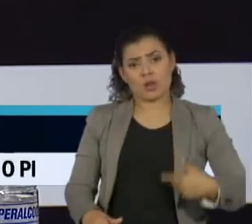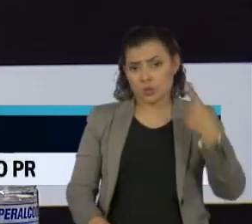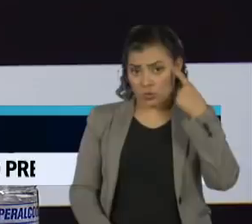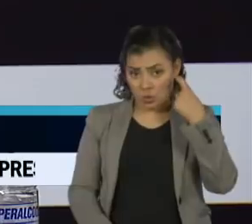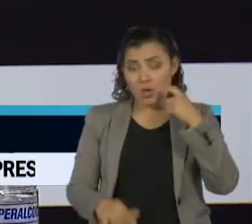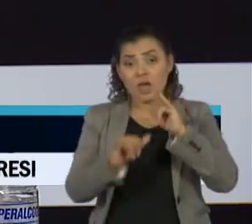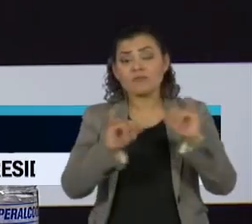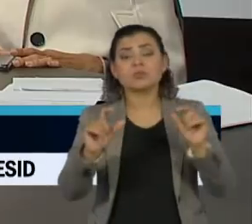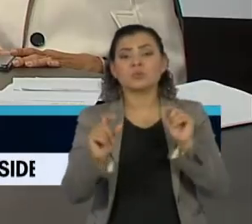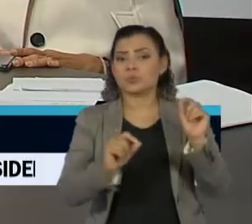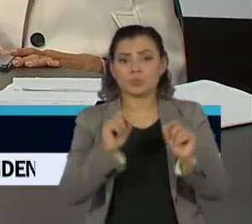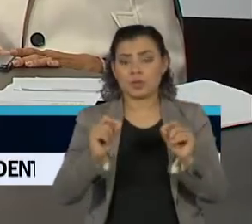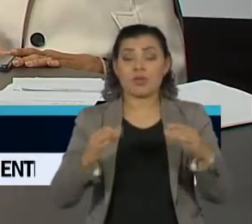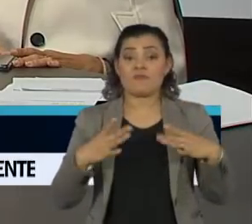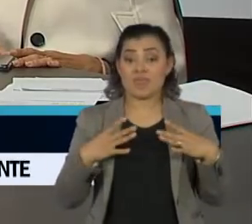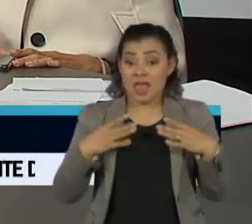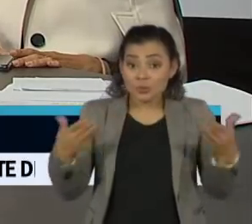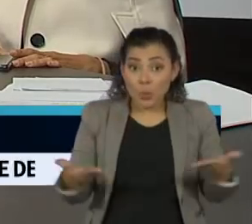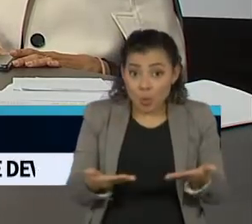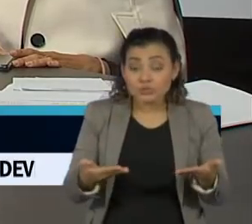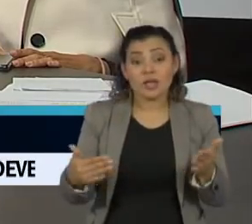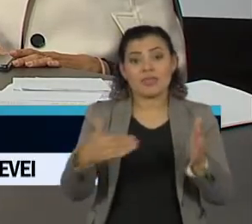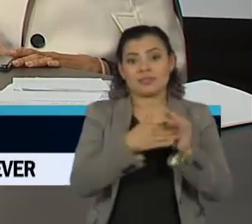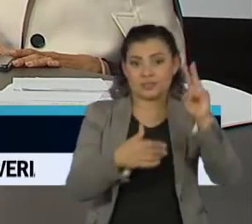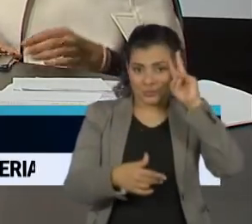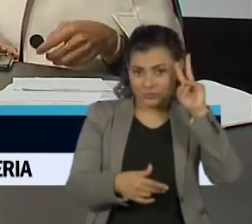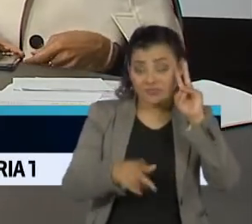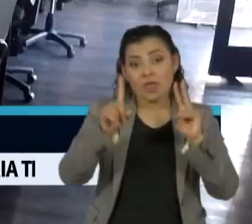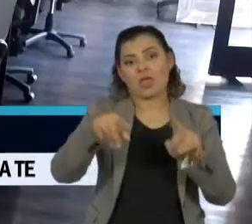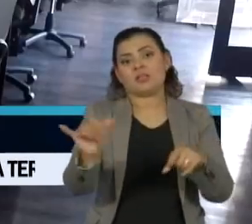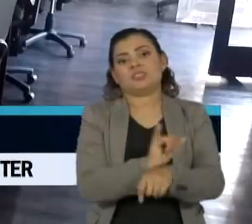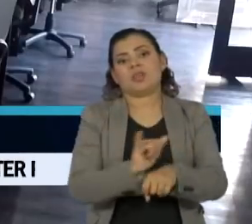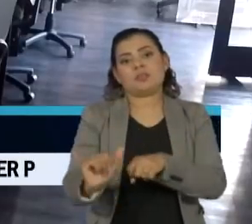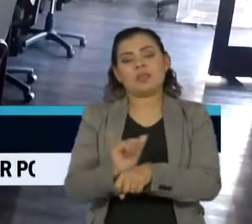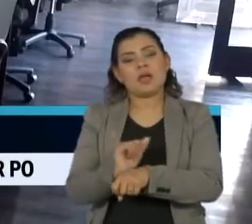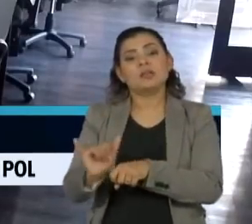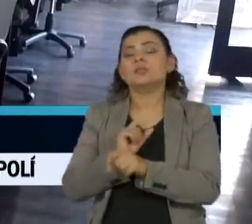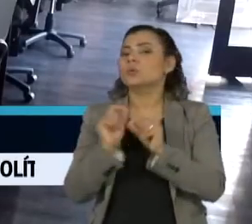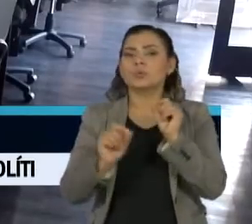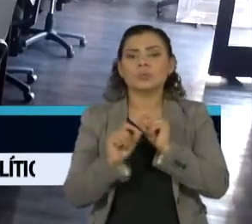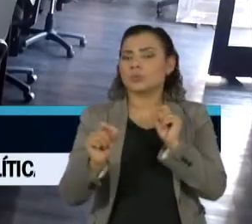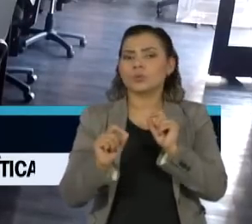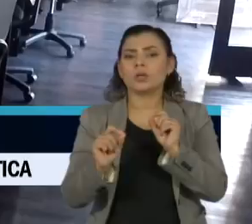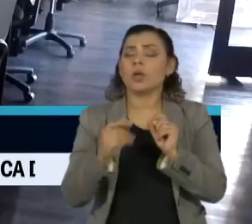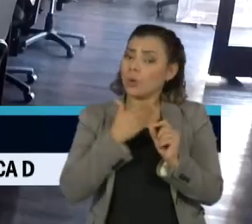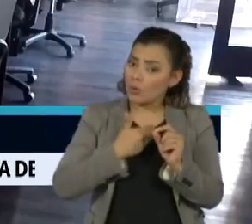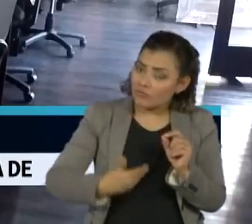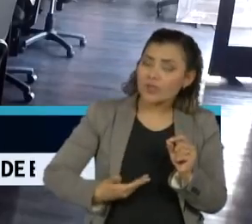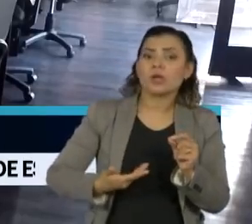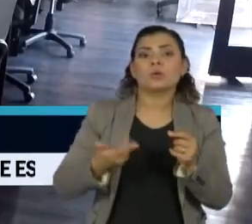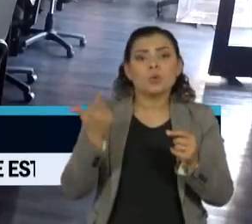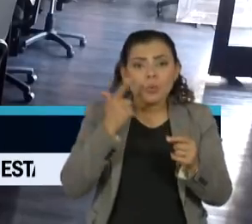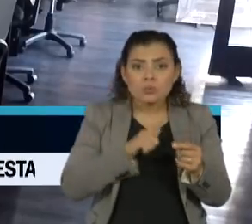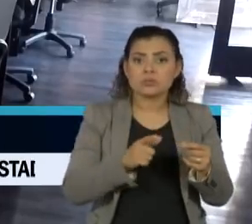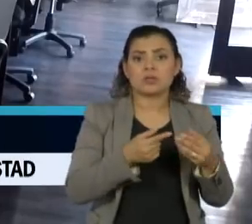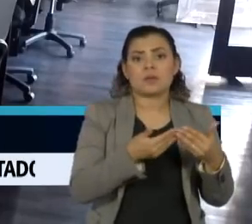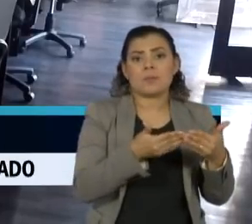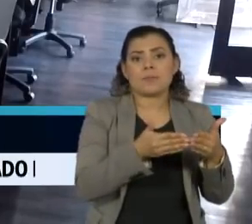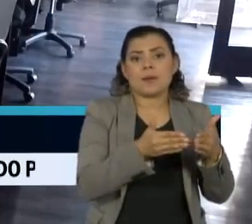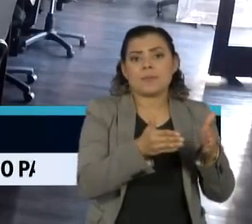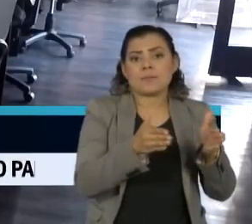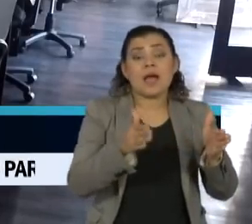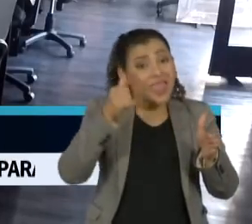Dória, disse que o mega feriado que começa hoje é mais uma estratégia para aproximar o estado de uma reabertura e evitar um